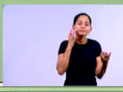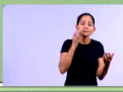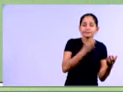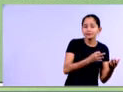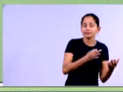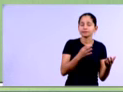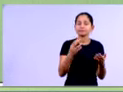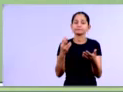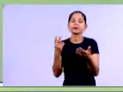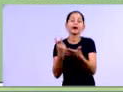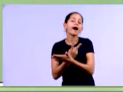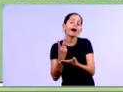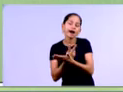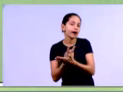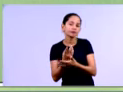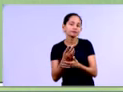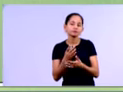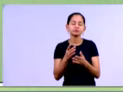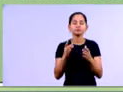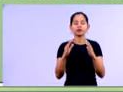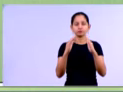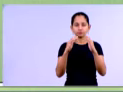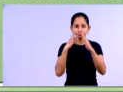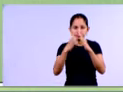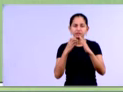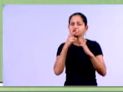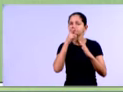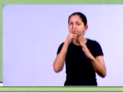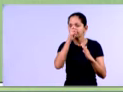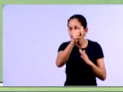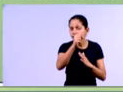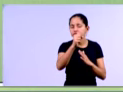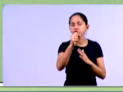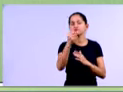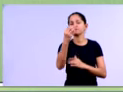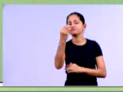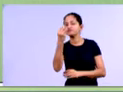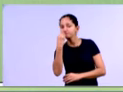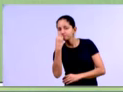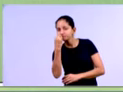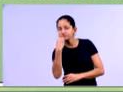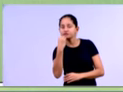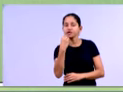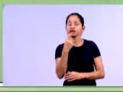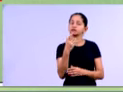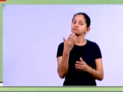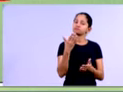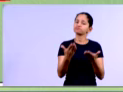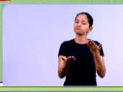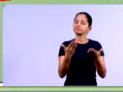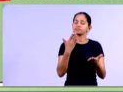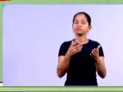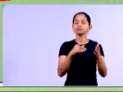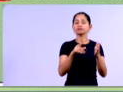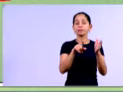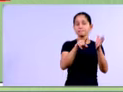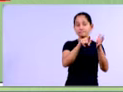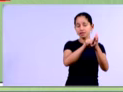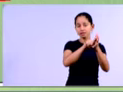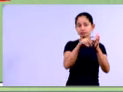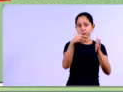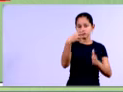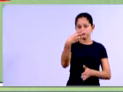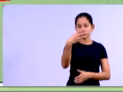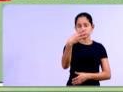ainda, se ela vai falir ou não, se ela estiver com, se esse resultado do FI der um número que ficar entre menos 3 e 0,